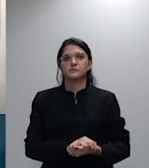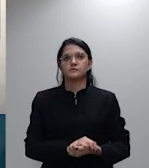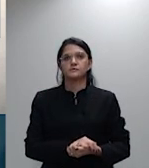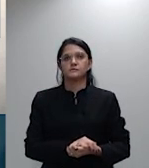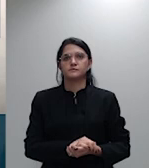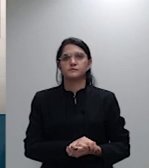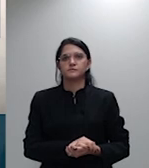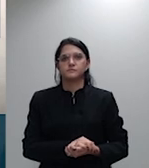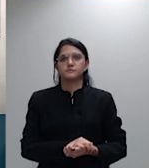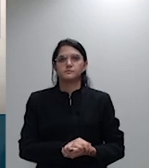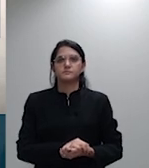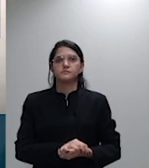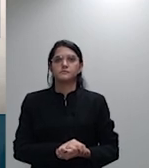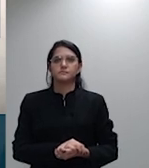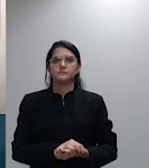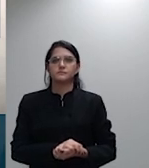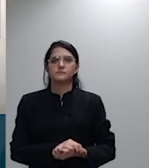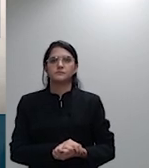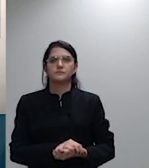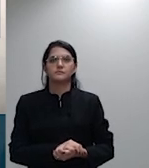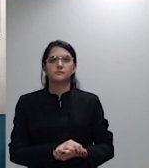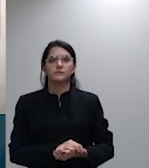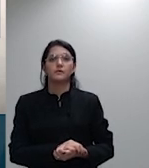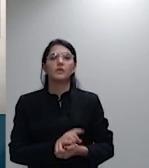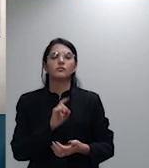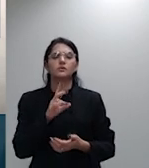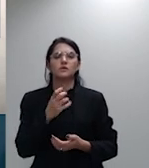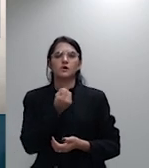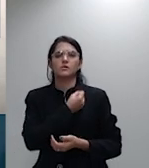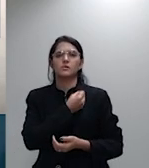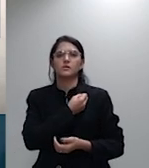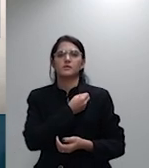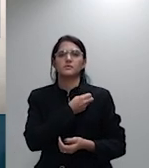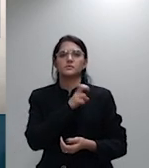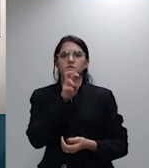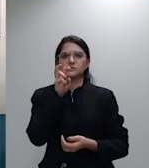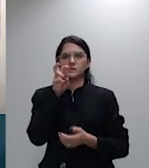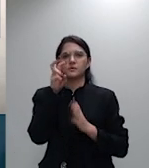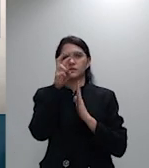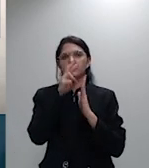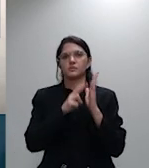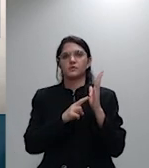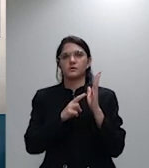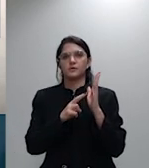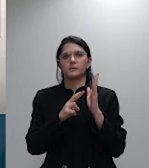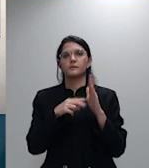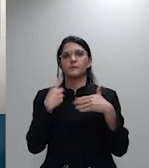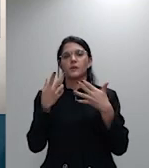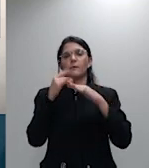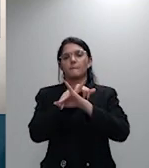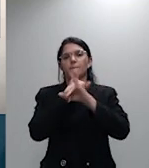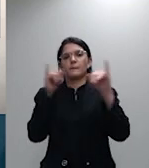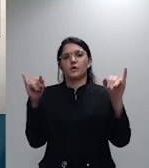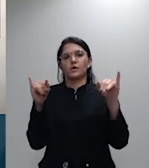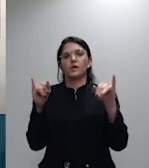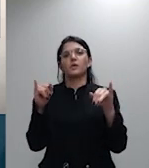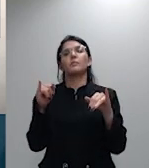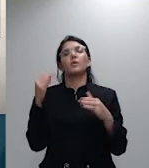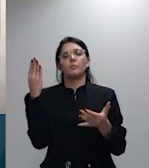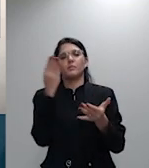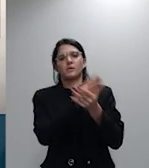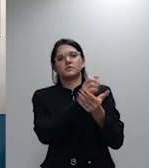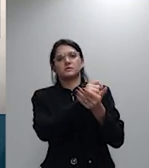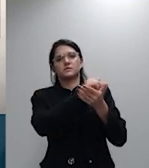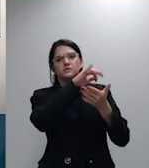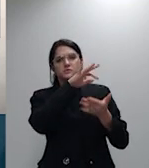voto muito obrigado ministro Moura Ribeiro então proclamo o resultado ação recisória extinta sem julgamento de mérito nos